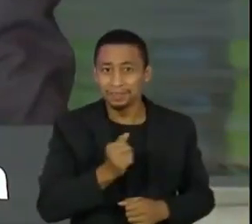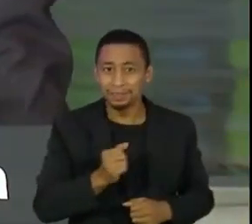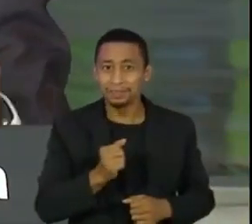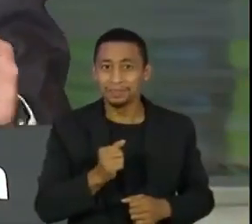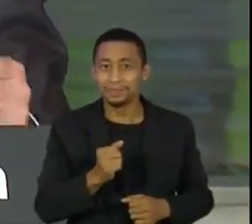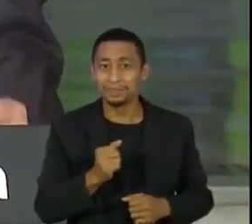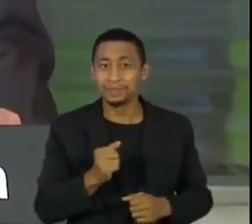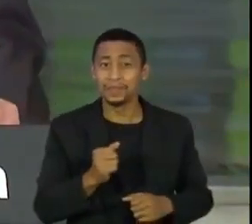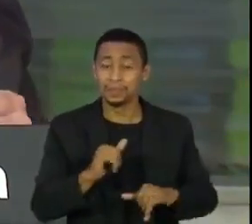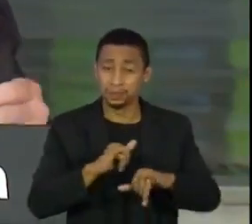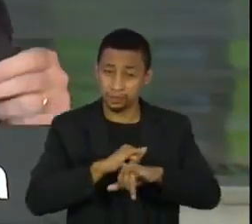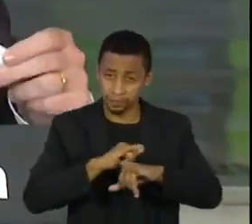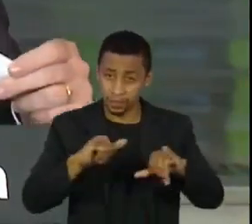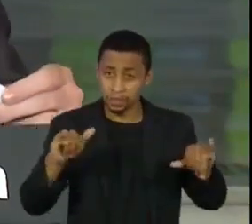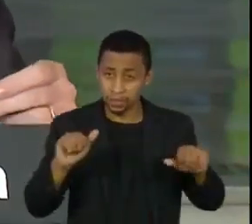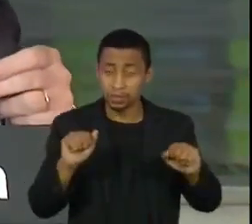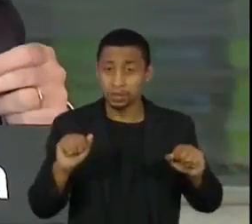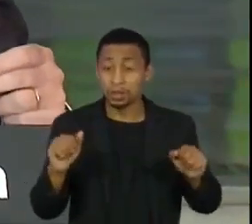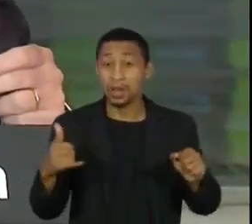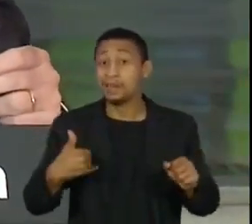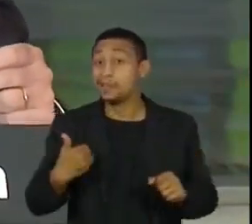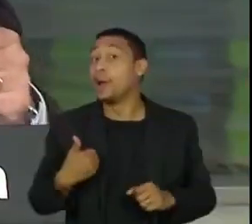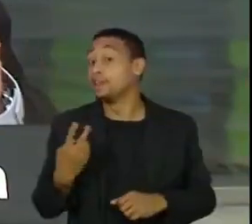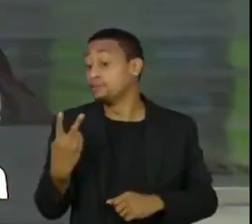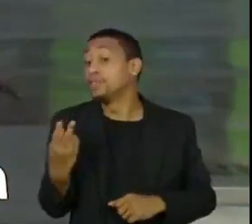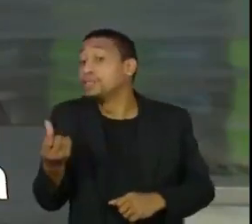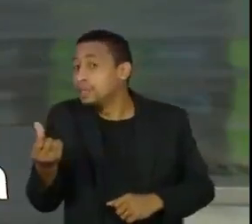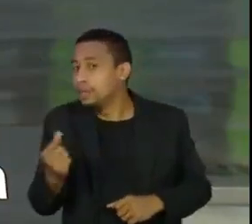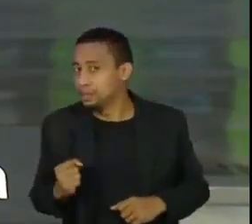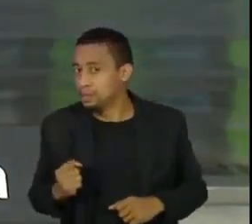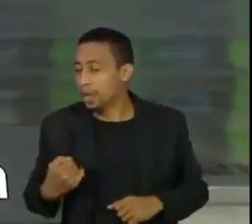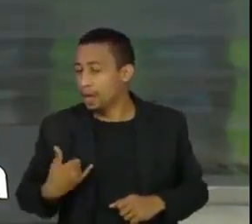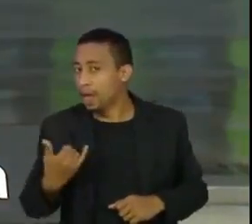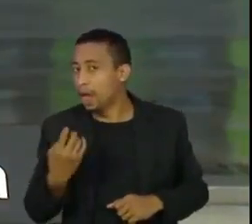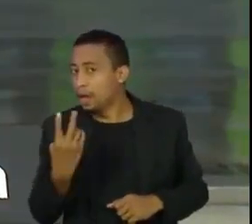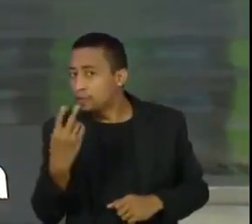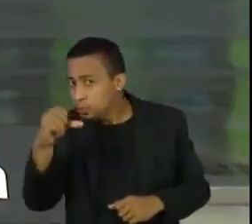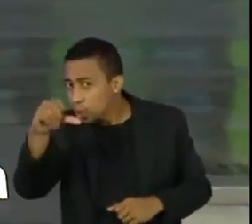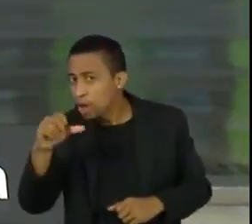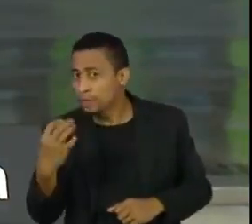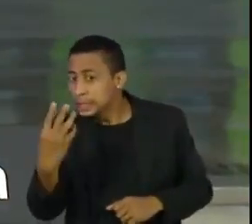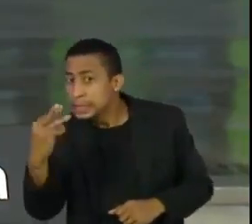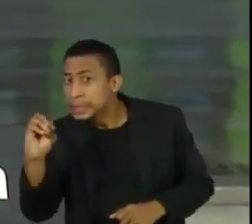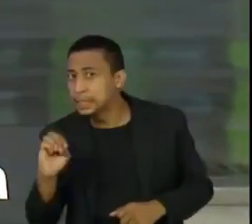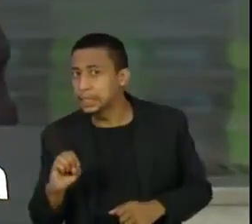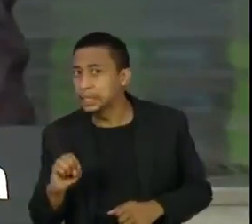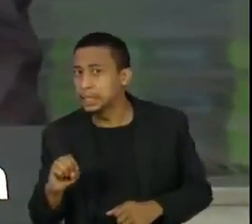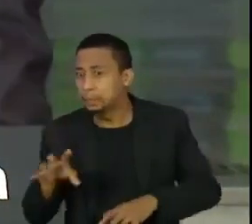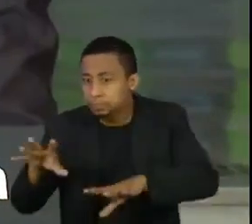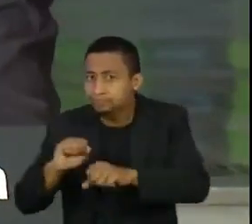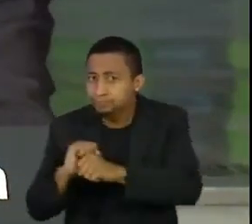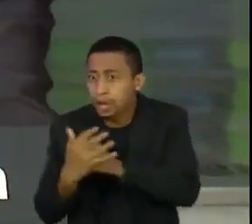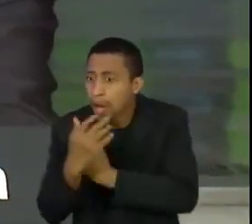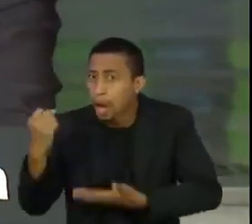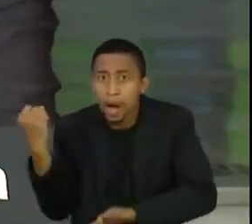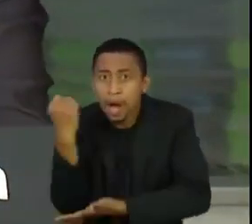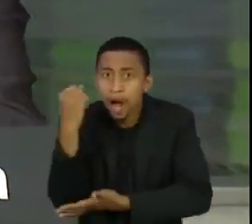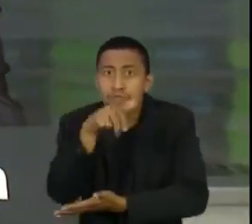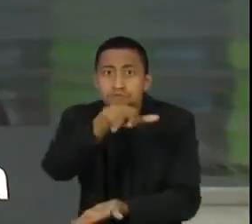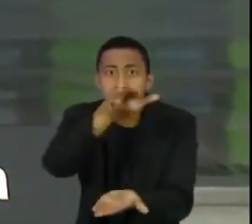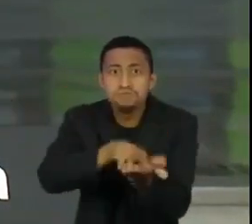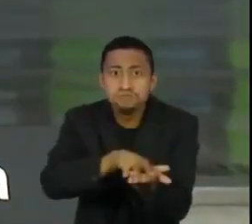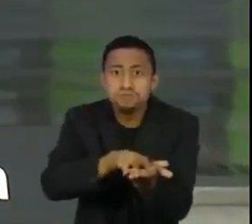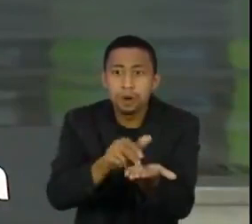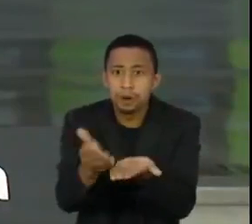eu digo isso, jovens de 26, 29, 30 anos, que ali estão em estado,